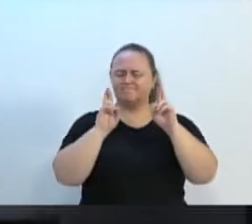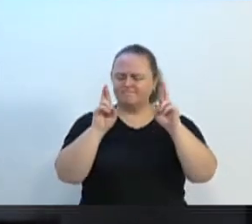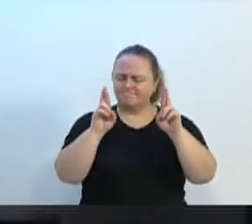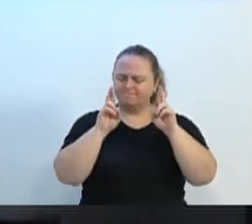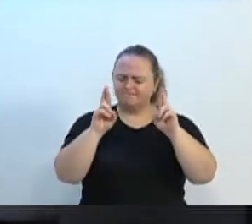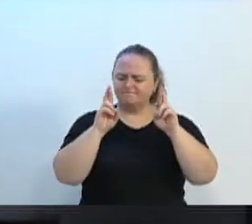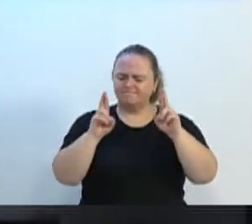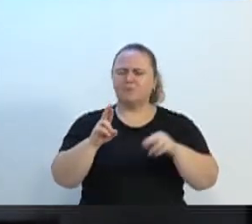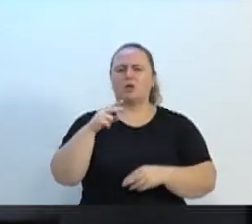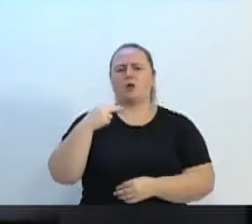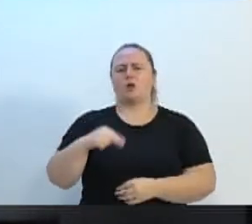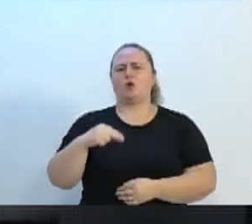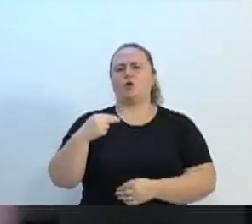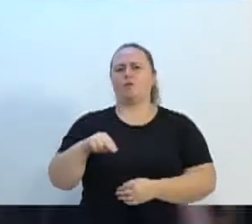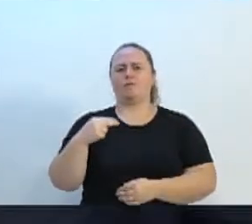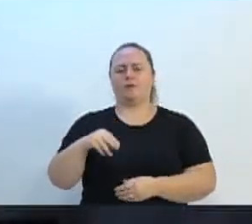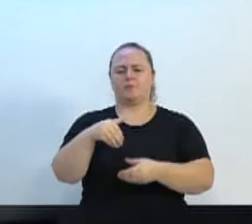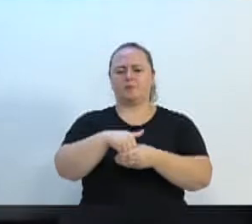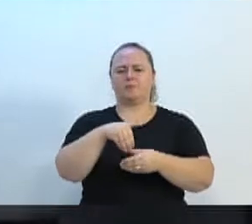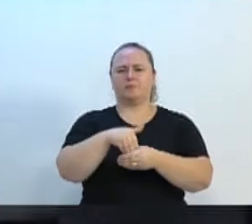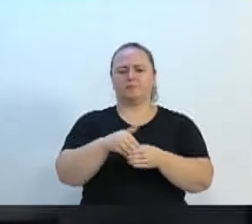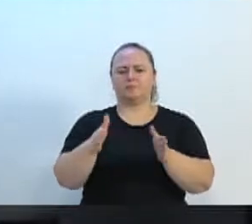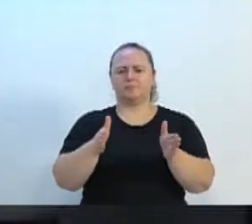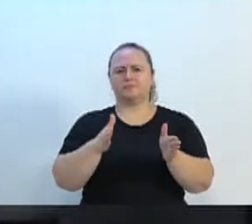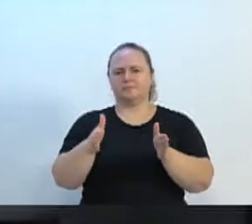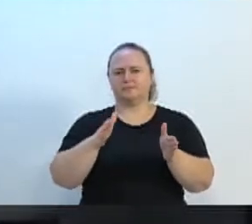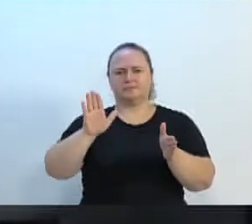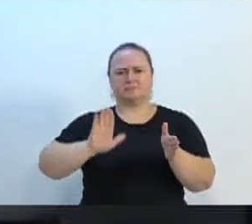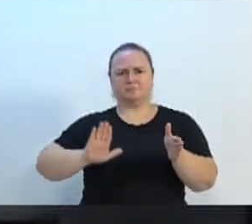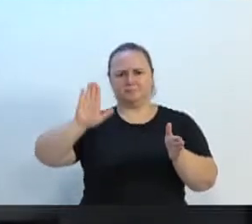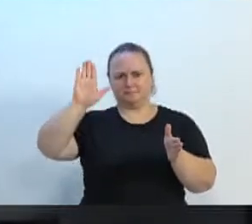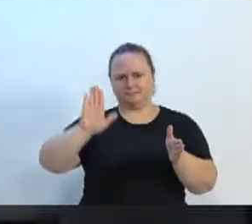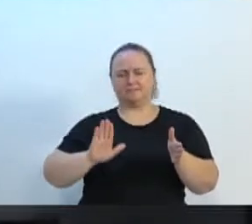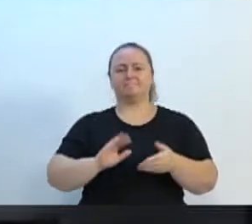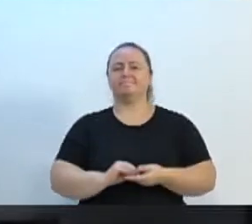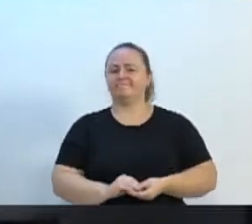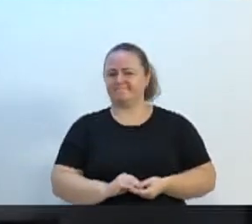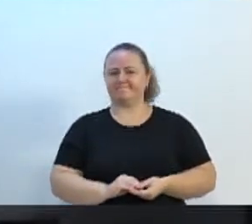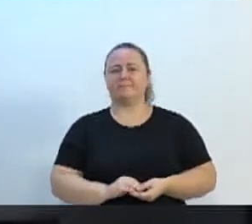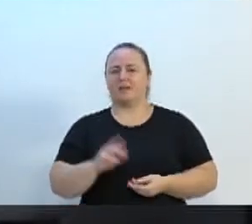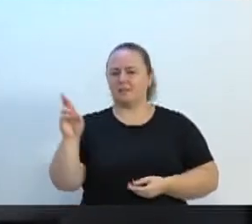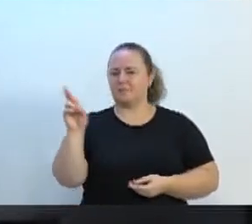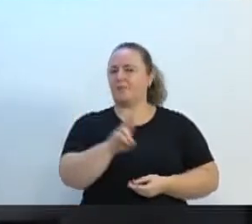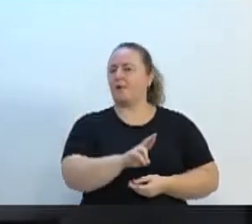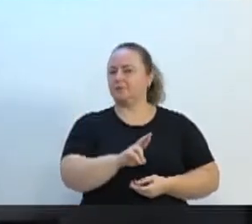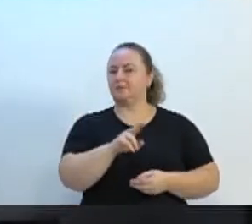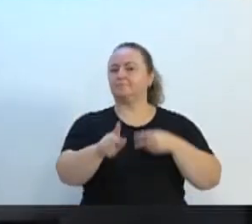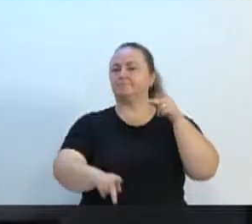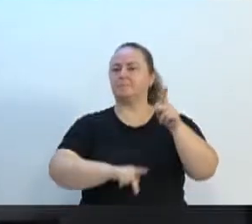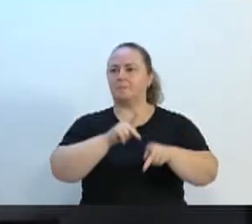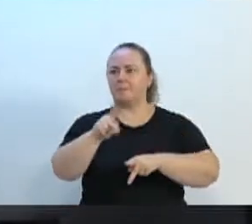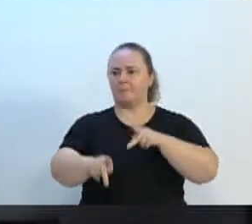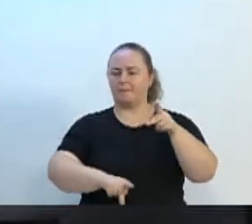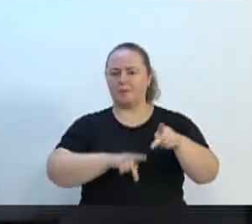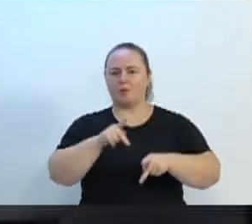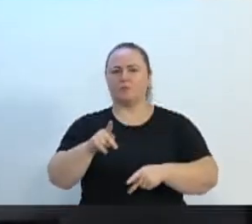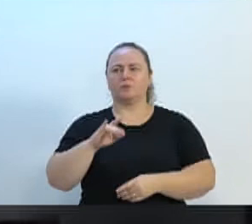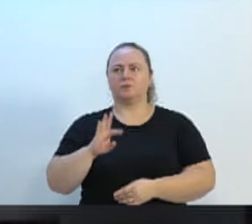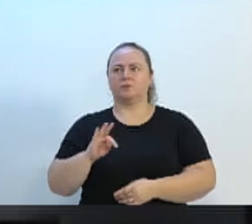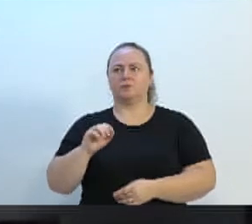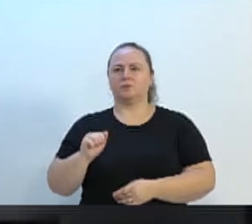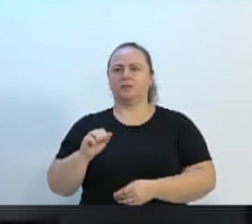dada a resposta nas urnas para esse tipo de gente que pratica esse tipo de política. porque a população lá na rua, lá nas Itatutibas,